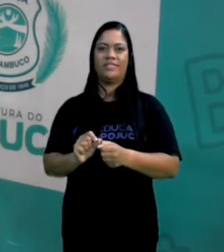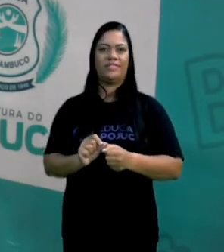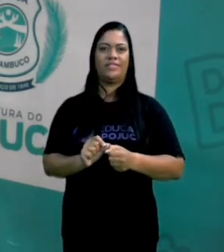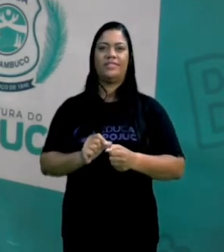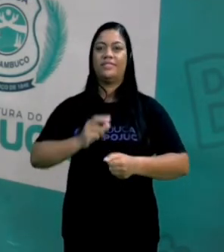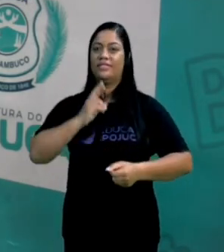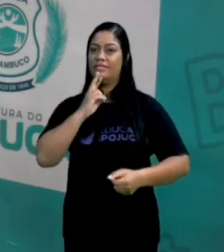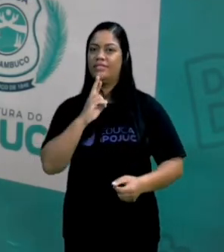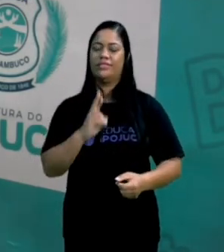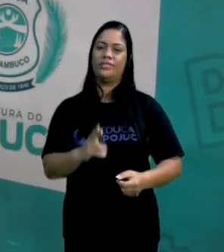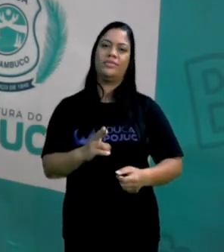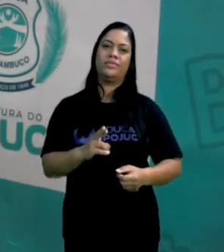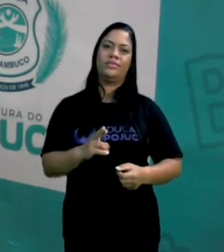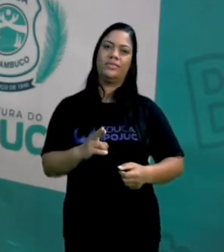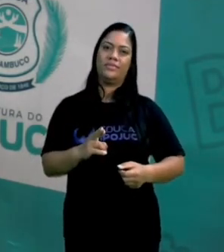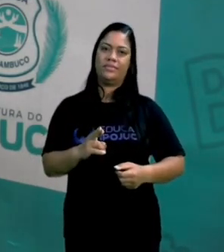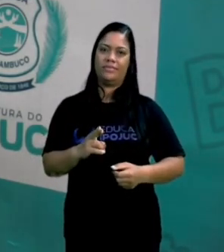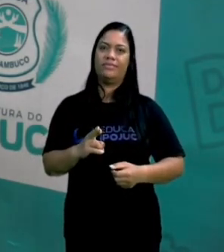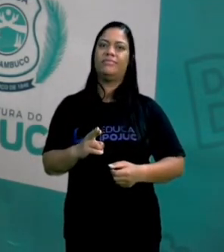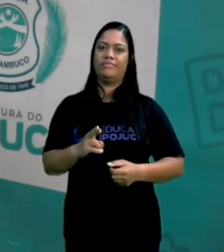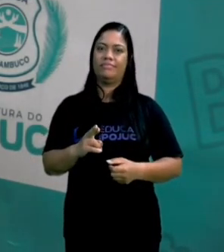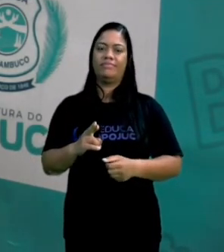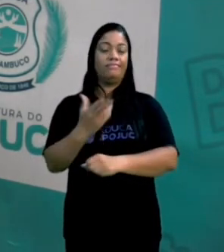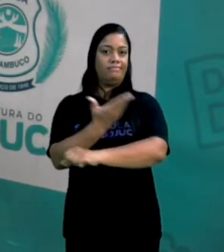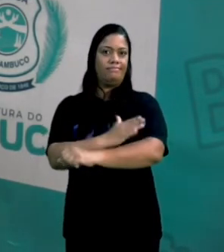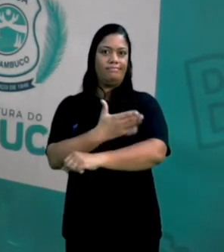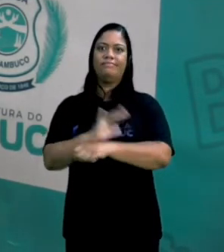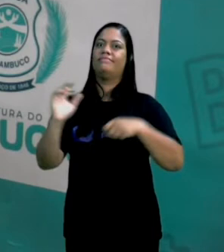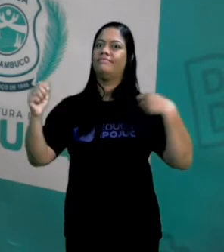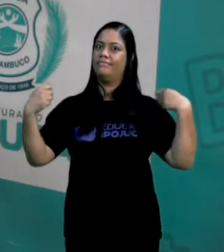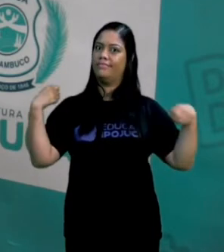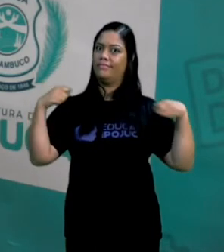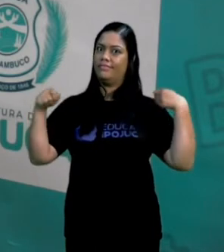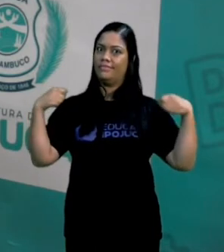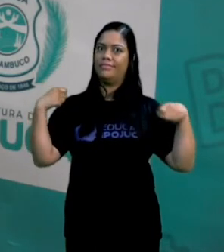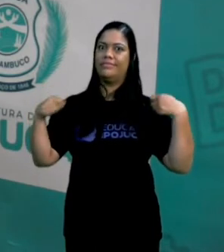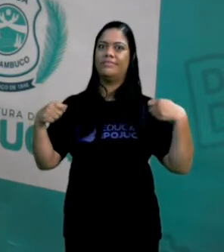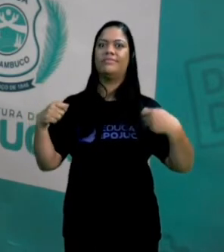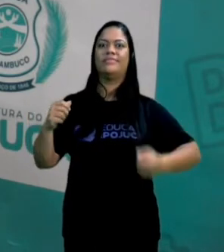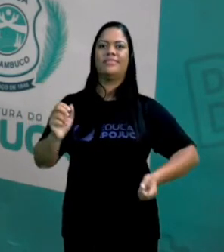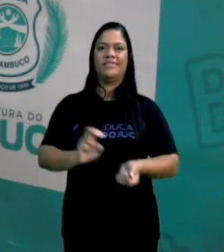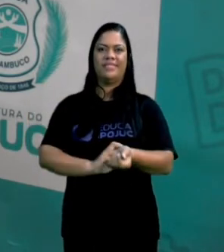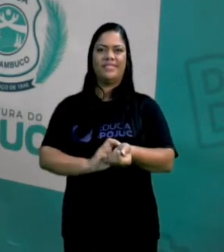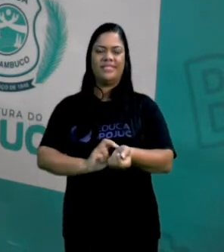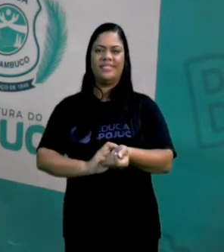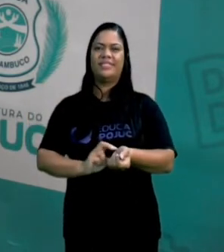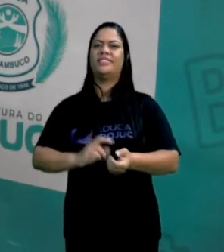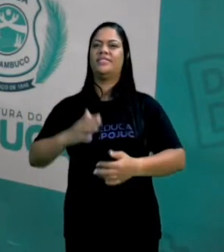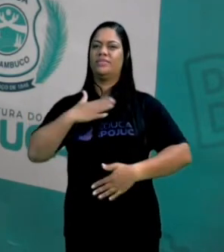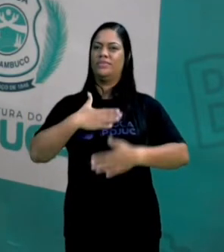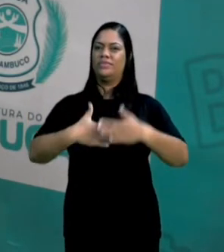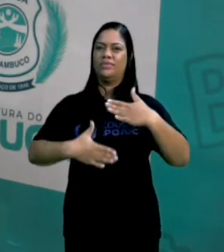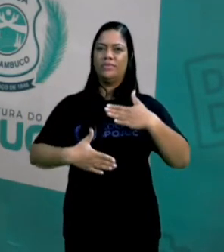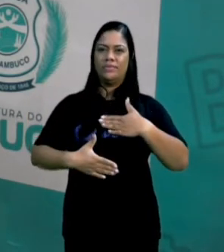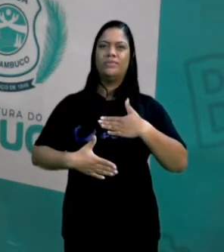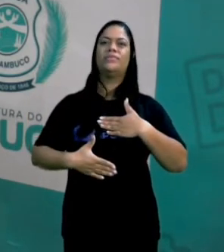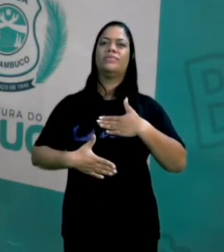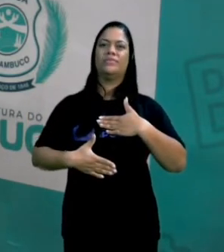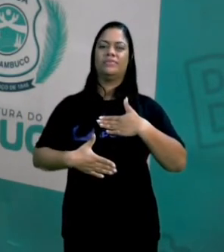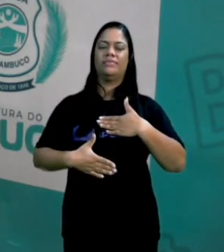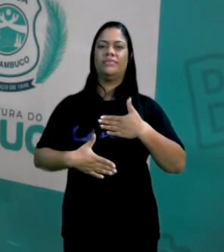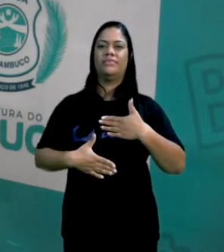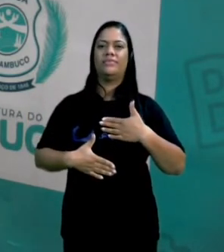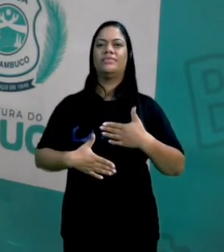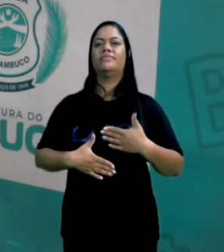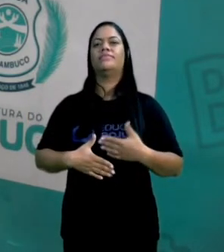uma resposta muscular para aquilo, né? O nível de estresse muscular e o estresse neurológico é tão grande